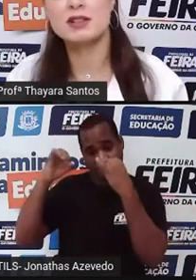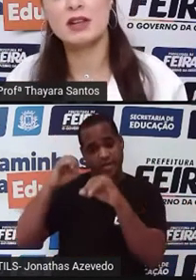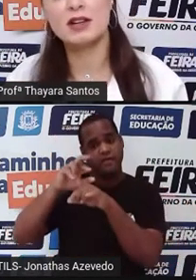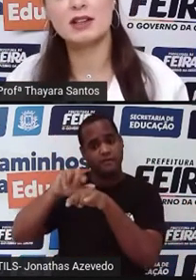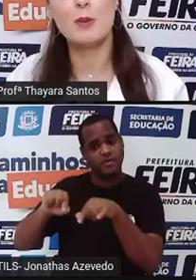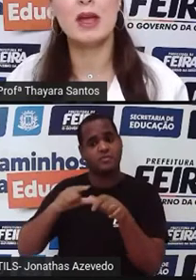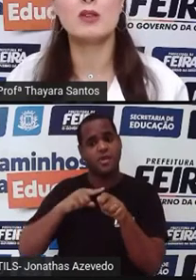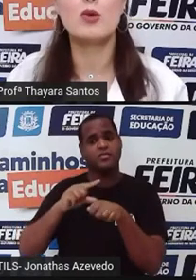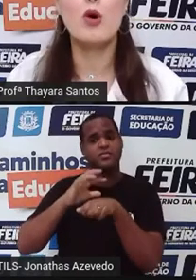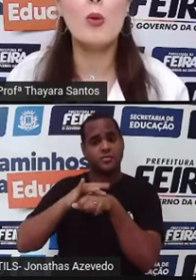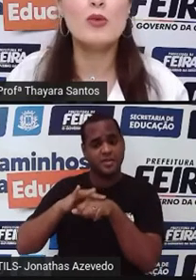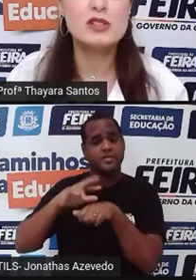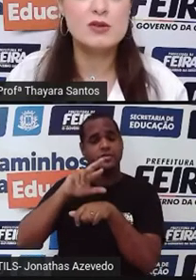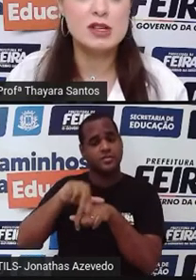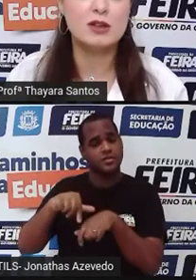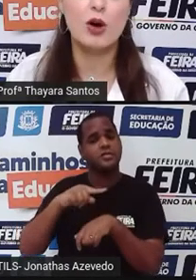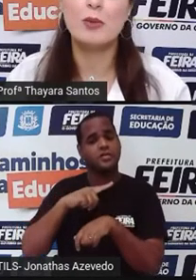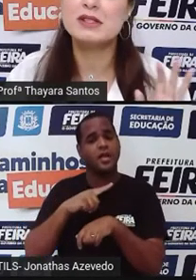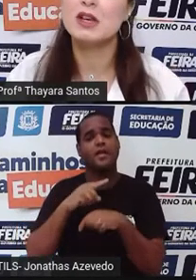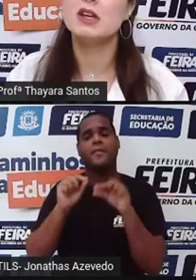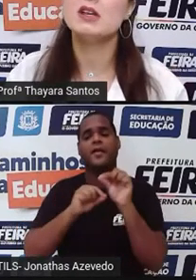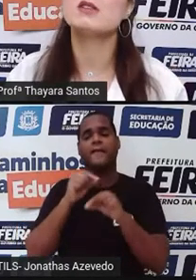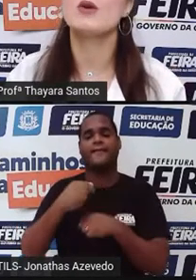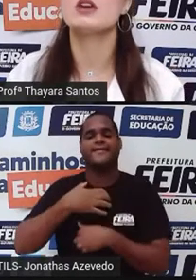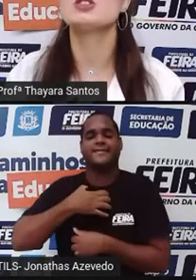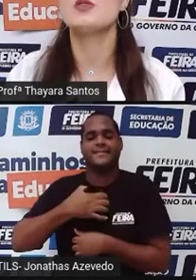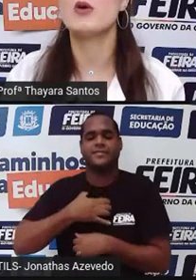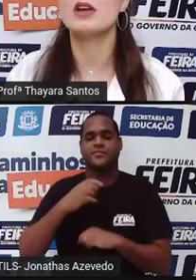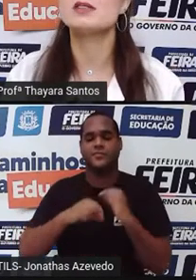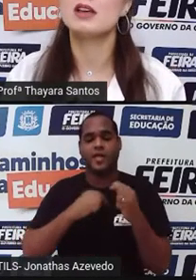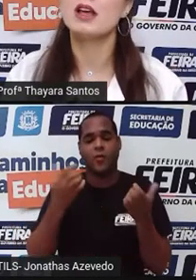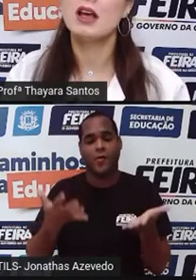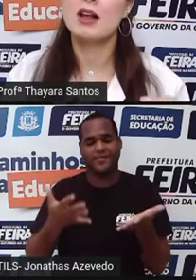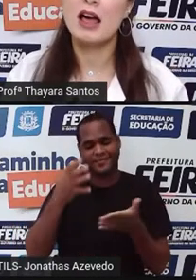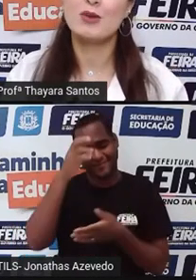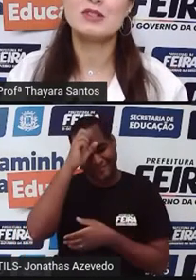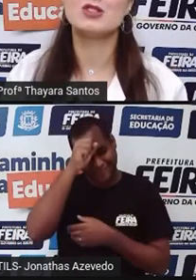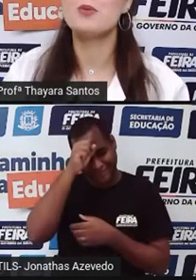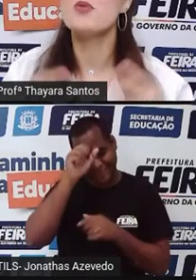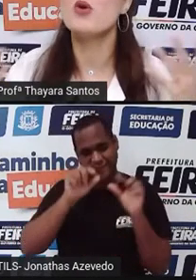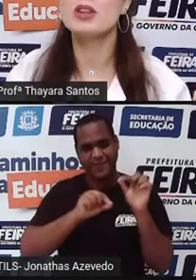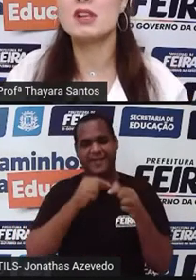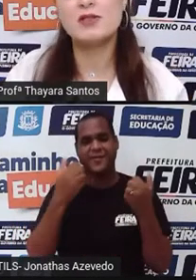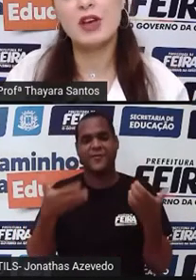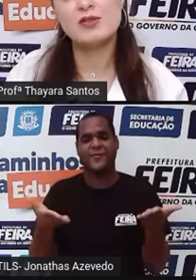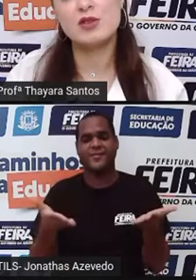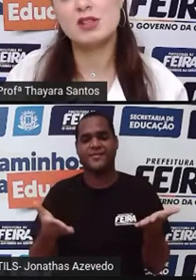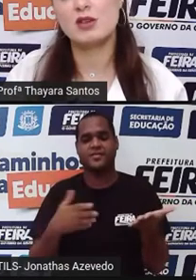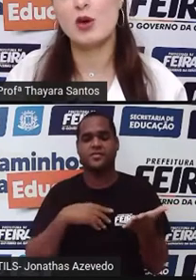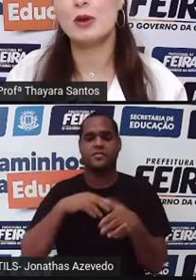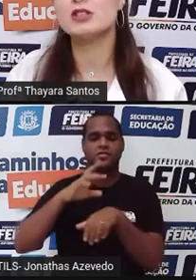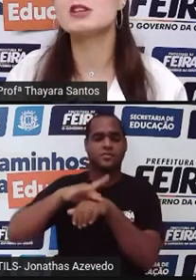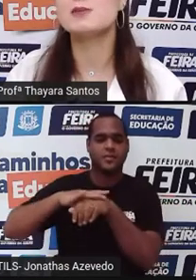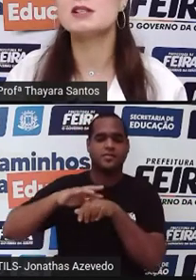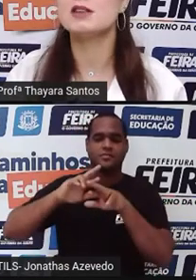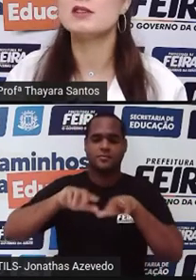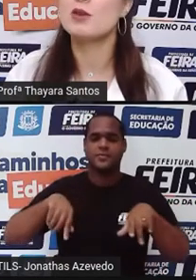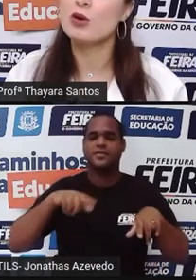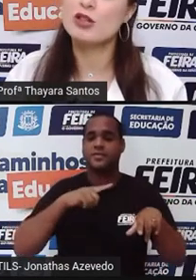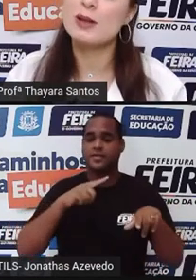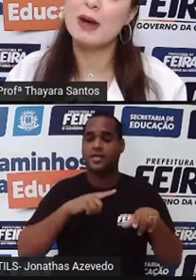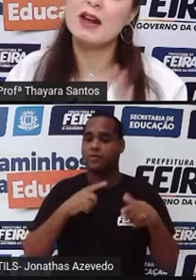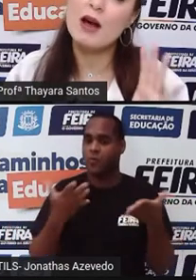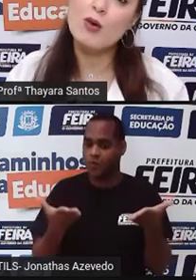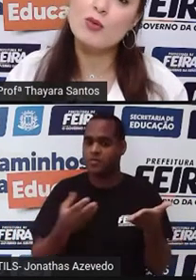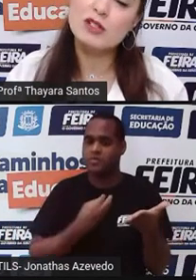cura, se têm tratamento, como são os sintomas. Isso é o que a gente vai conhecer. Claro, existem muitas infecções sexualmente transmissíveis.